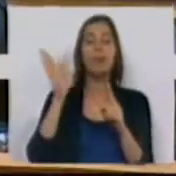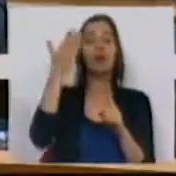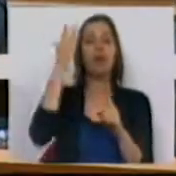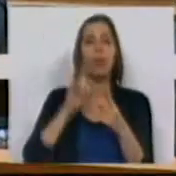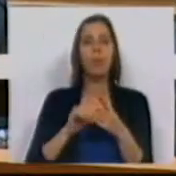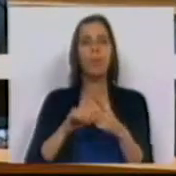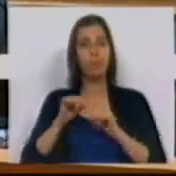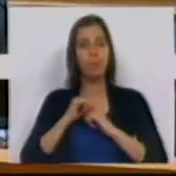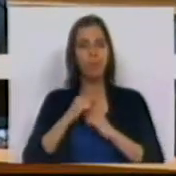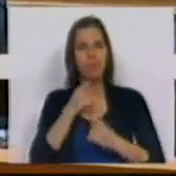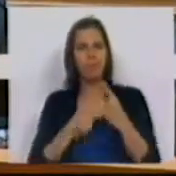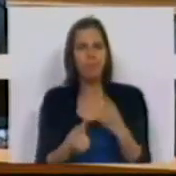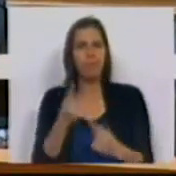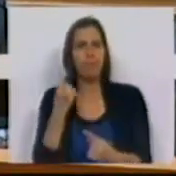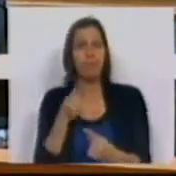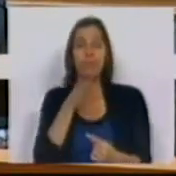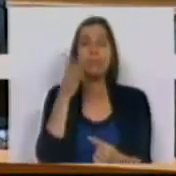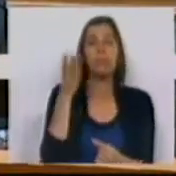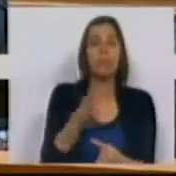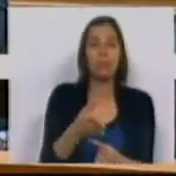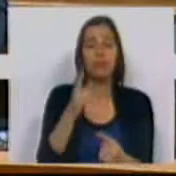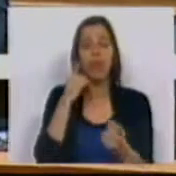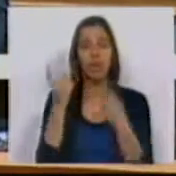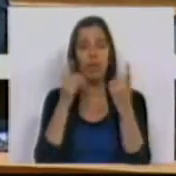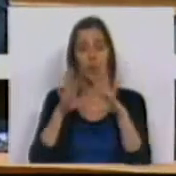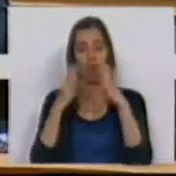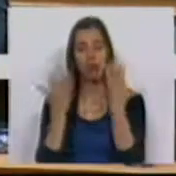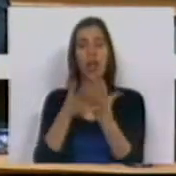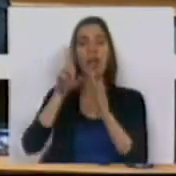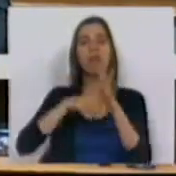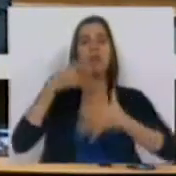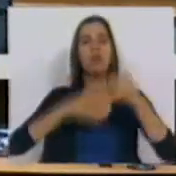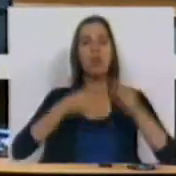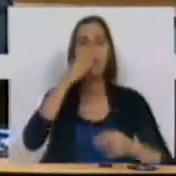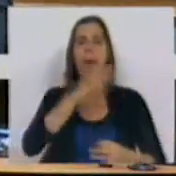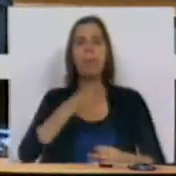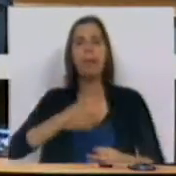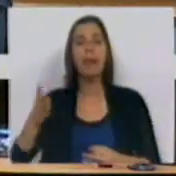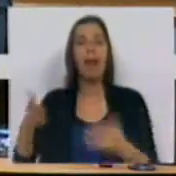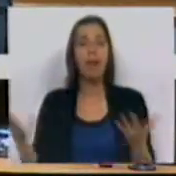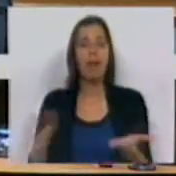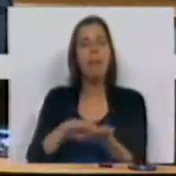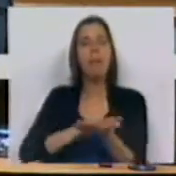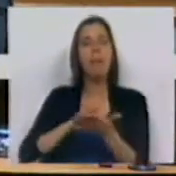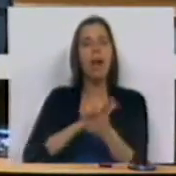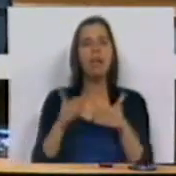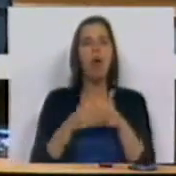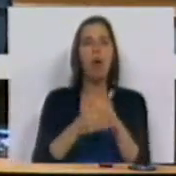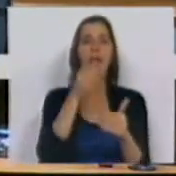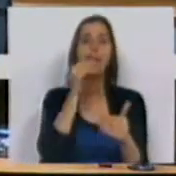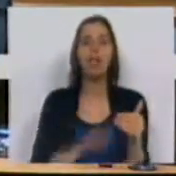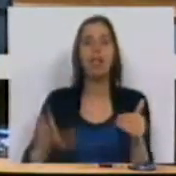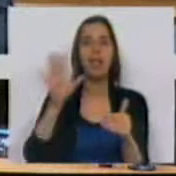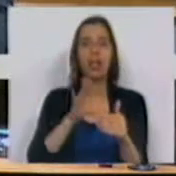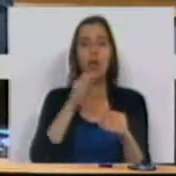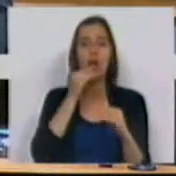lugar, a nossa estranheza à referência à revisão geral dos regimes jurídicos aplicáveis às bases do ordenamento do território